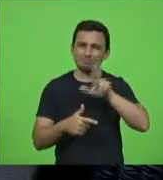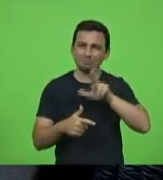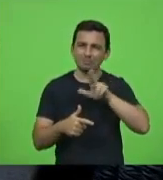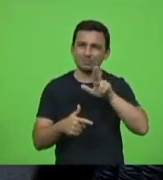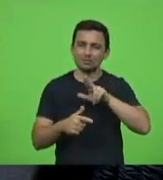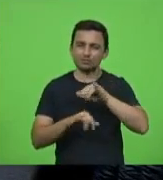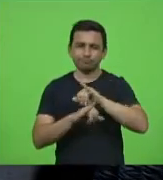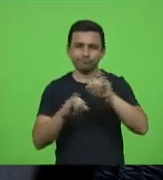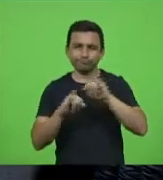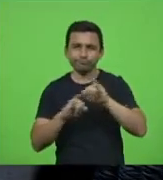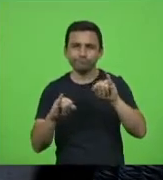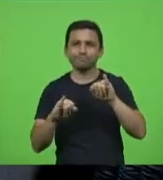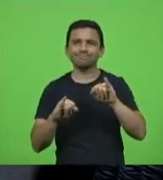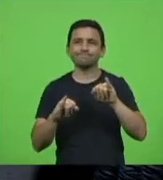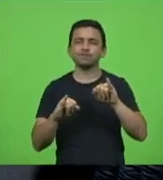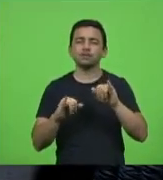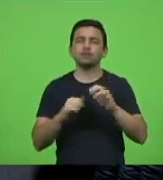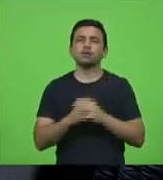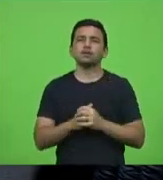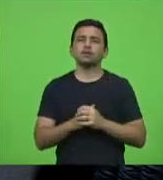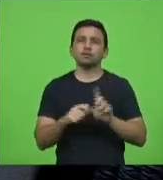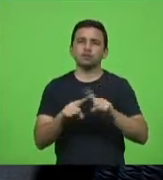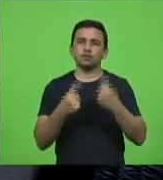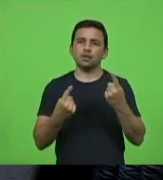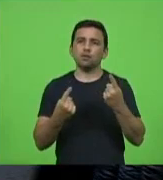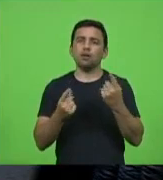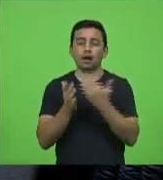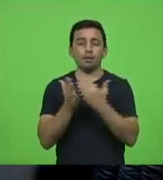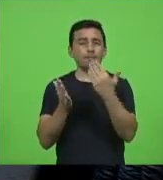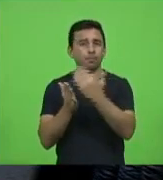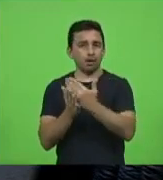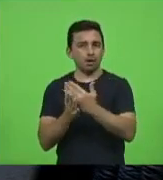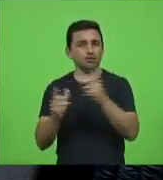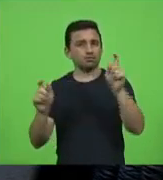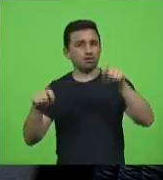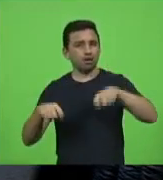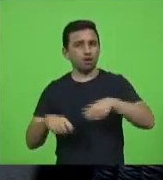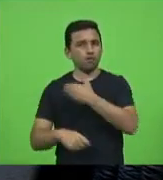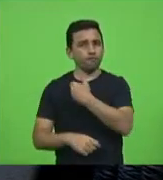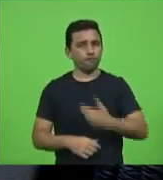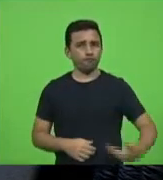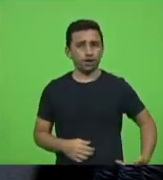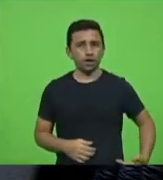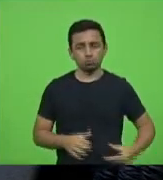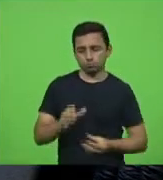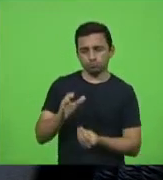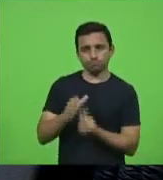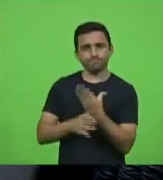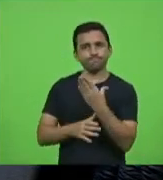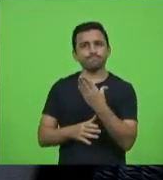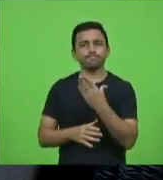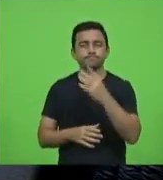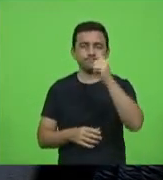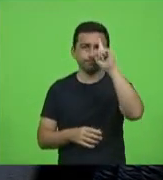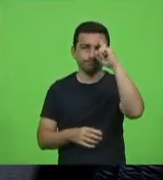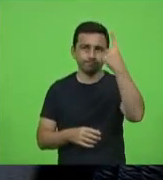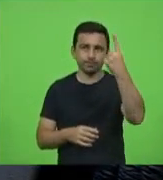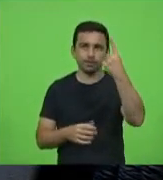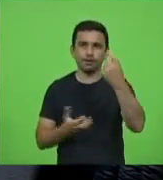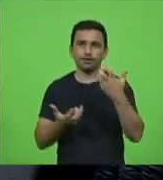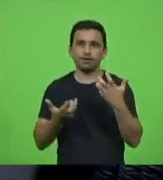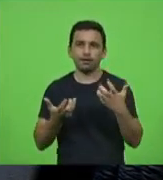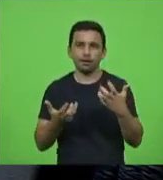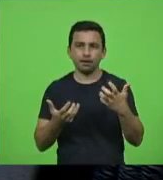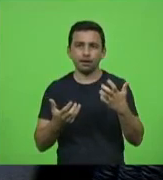calamidade pública é mais um instrumento que o governo do estado cria para estabelecer um